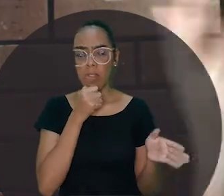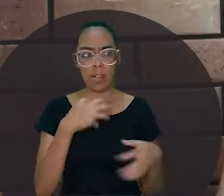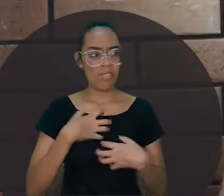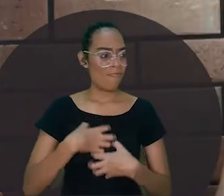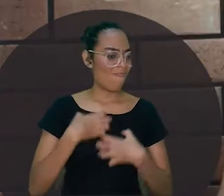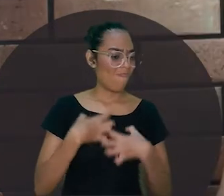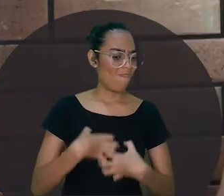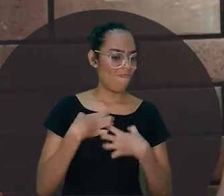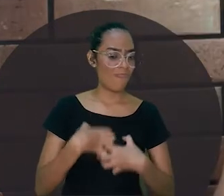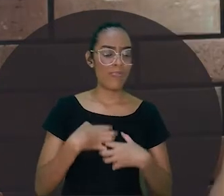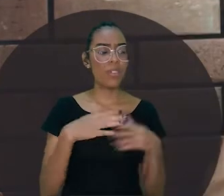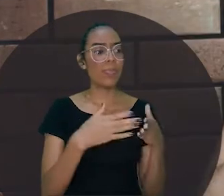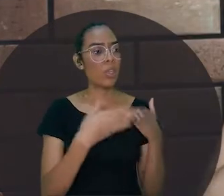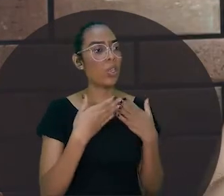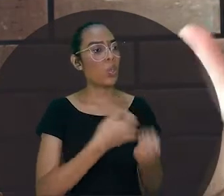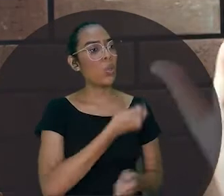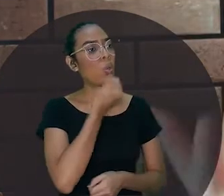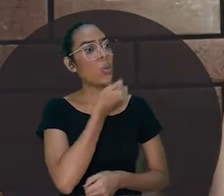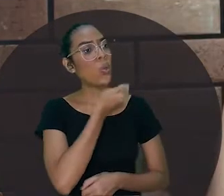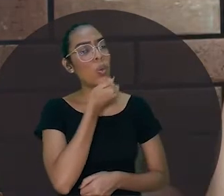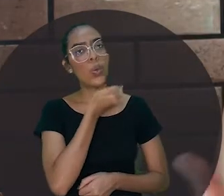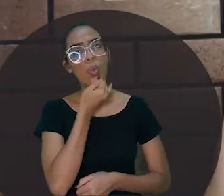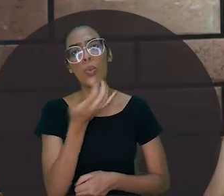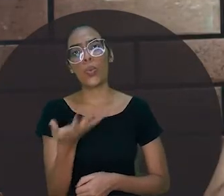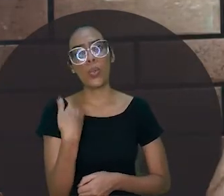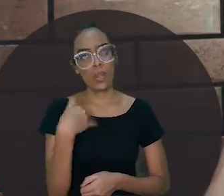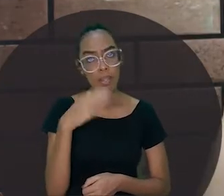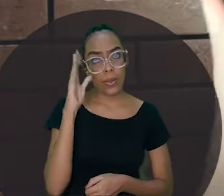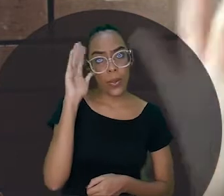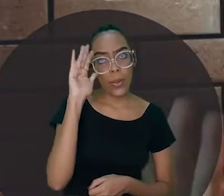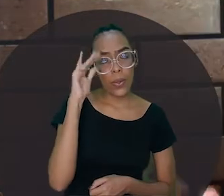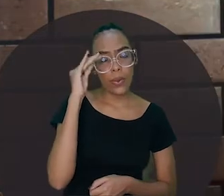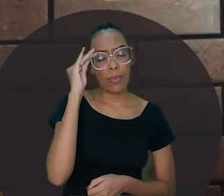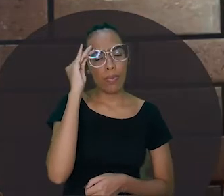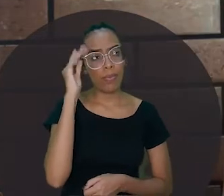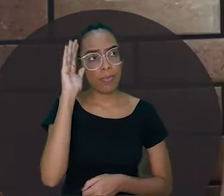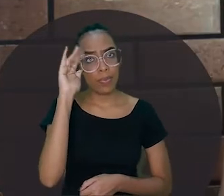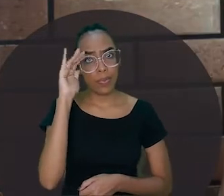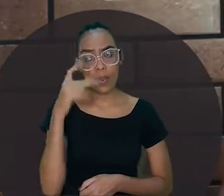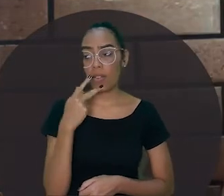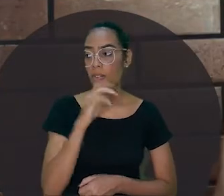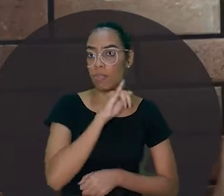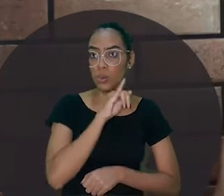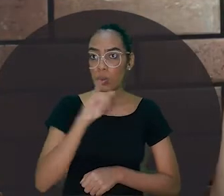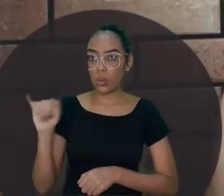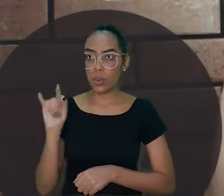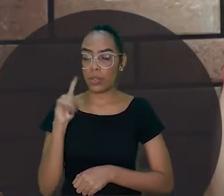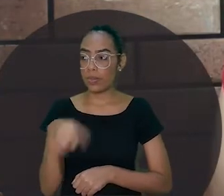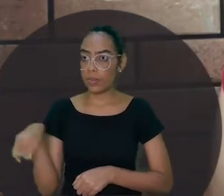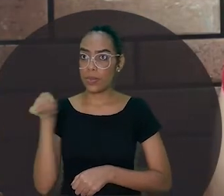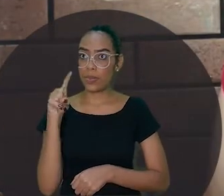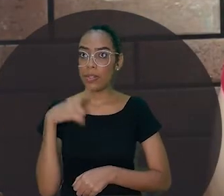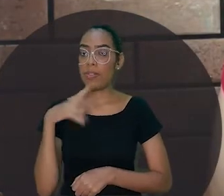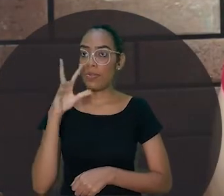Quando eles chegaram, pedindo desculpa, dizendo que tinha sido a curiosidade, Ela falou